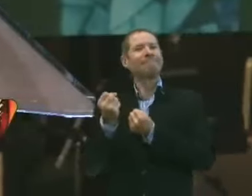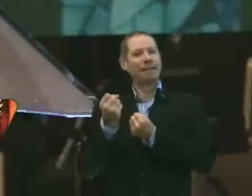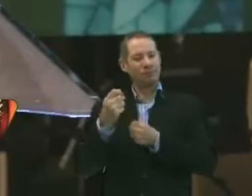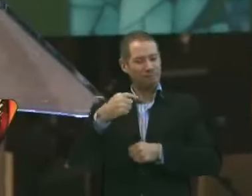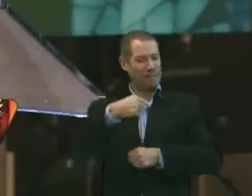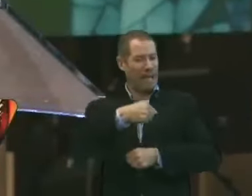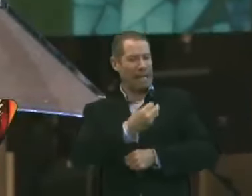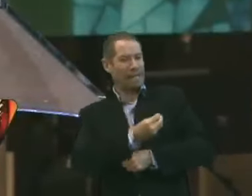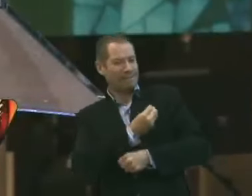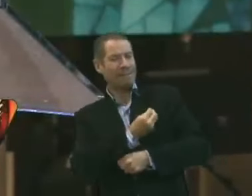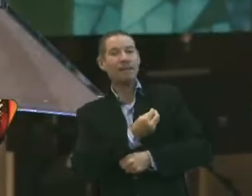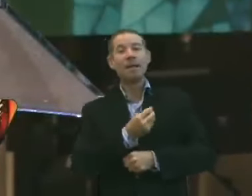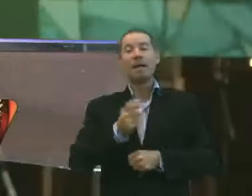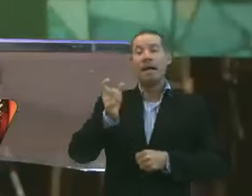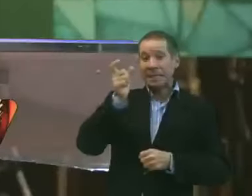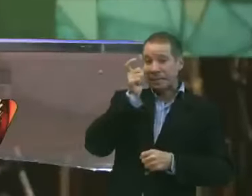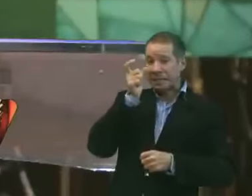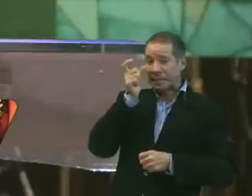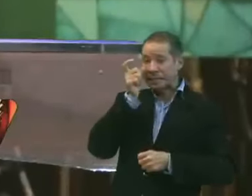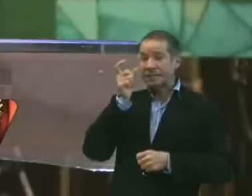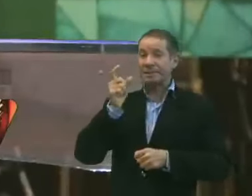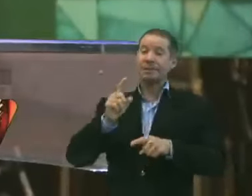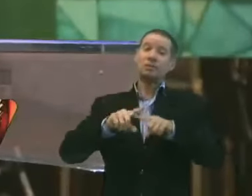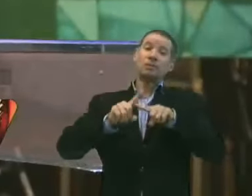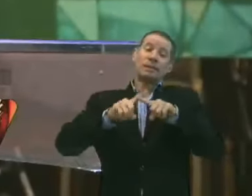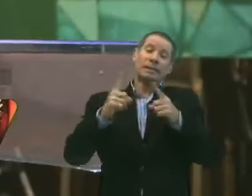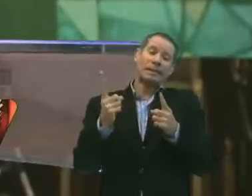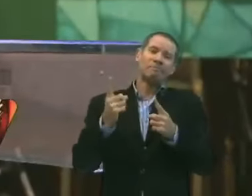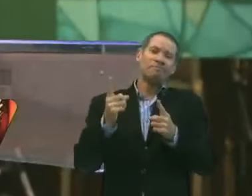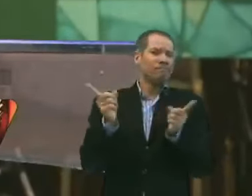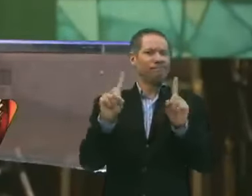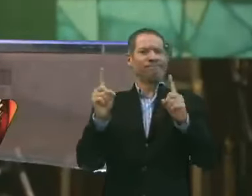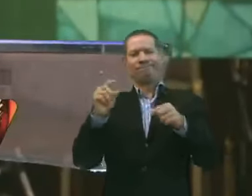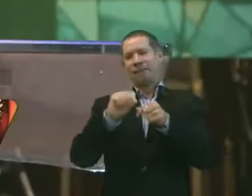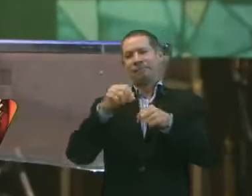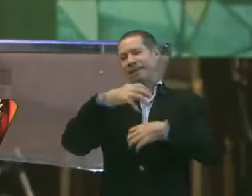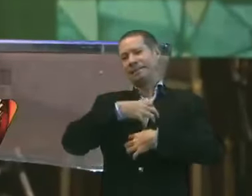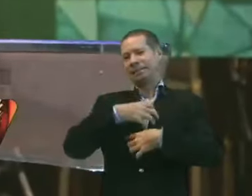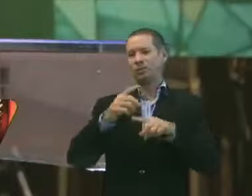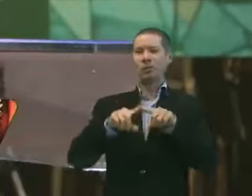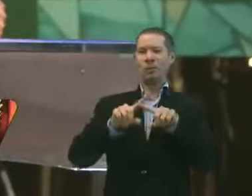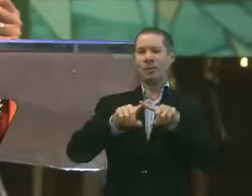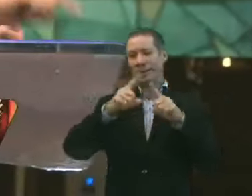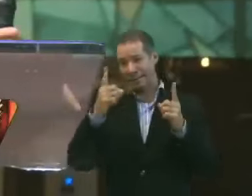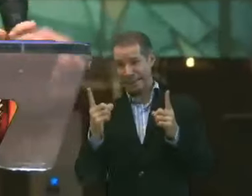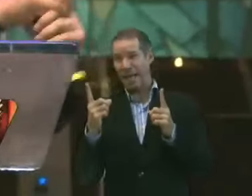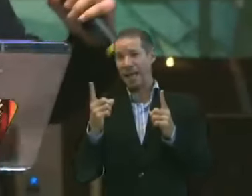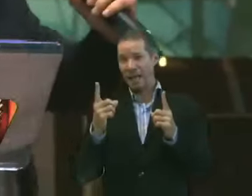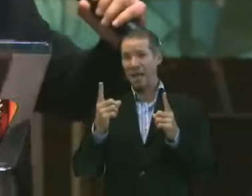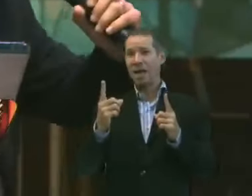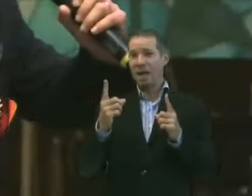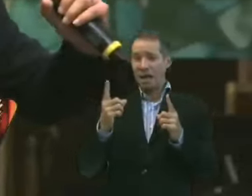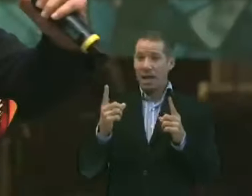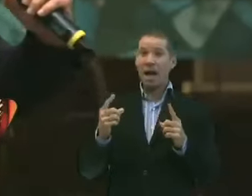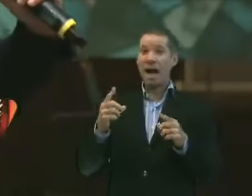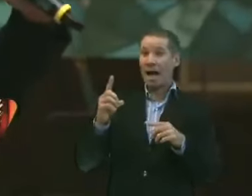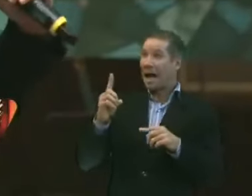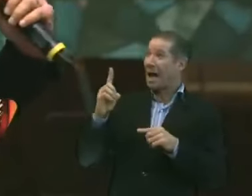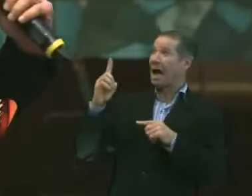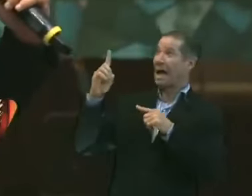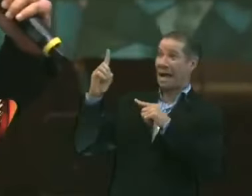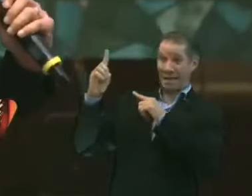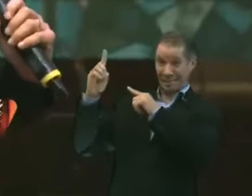O que é muito interessante. E não faz nenhum sentido. Porque aquele que está de braços